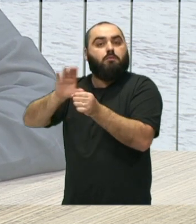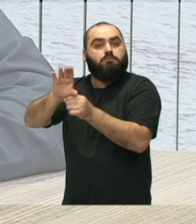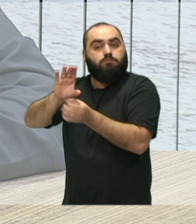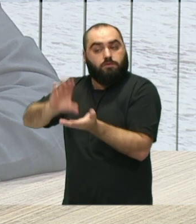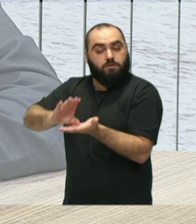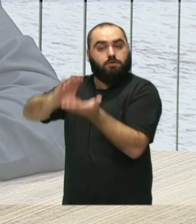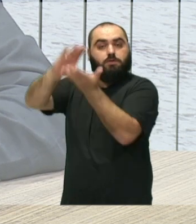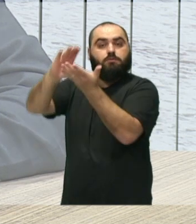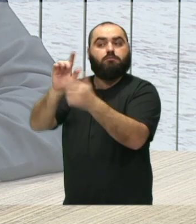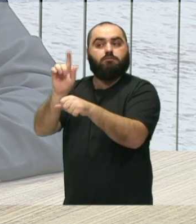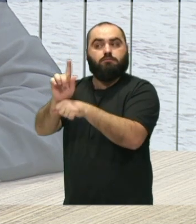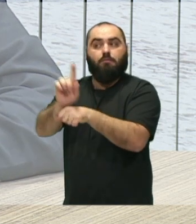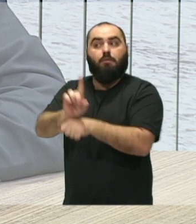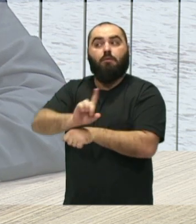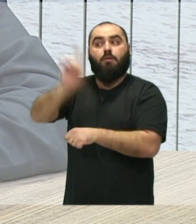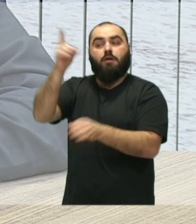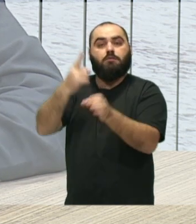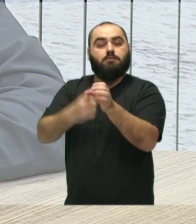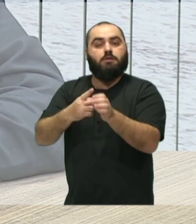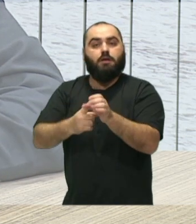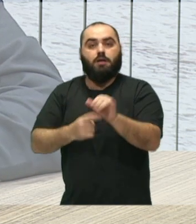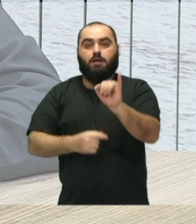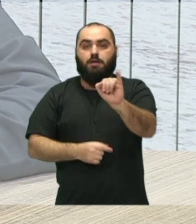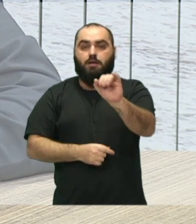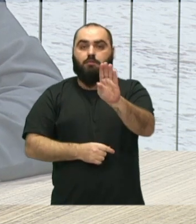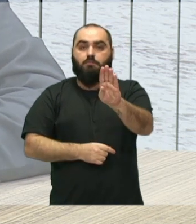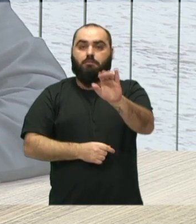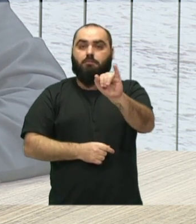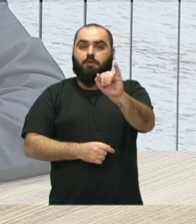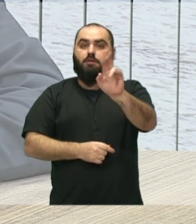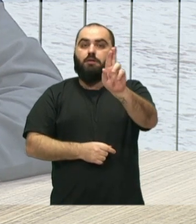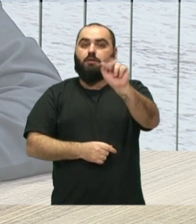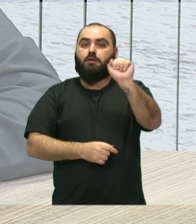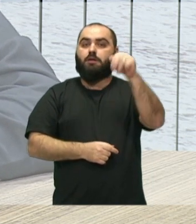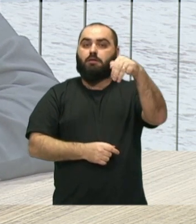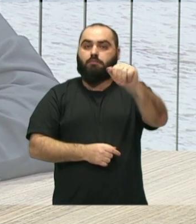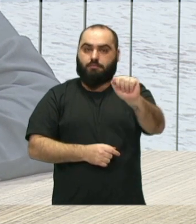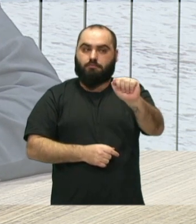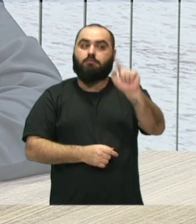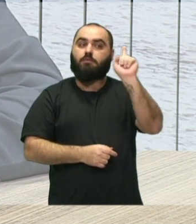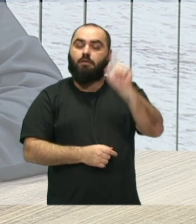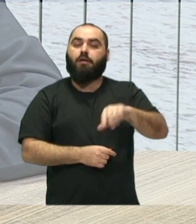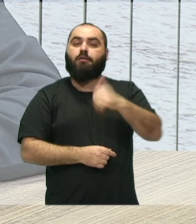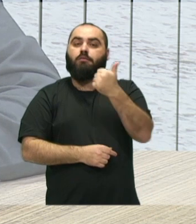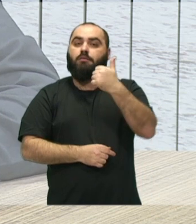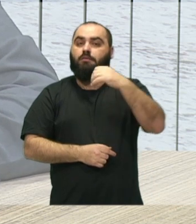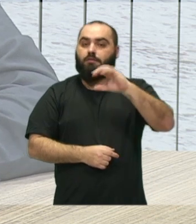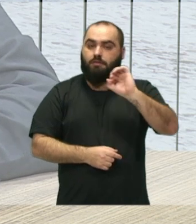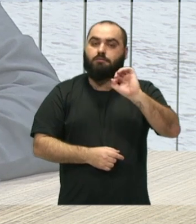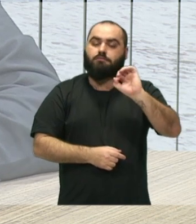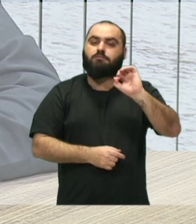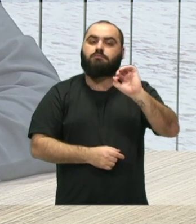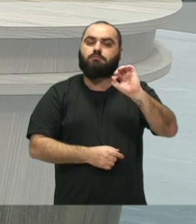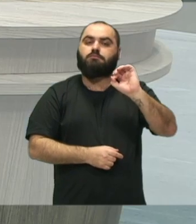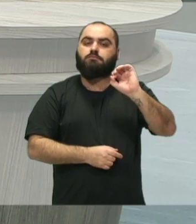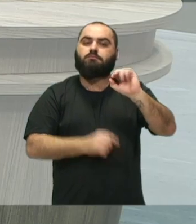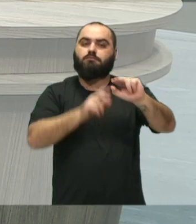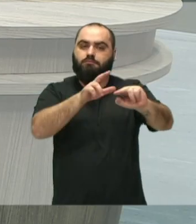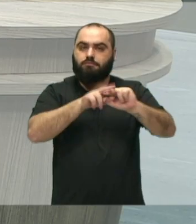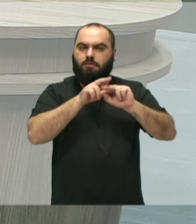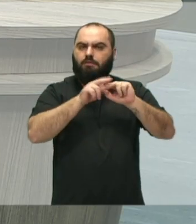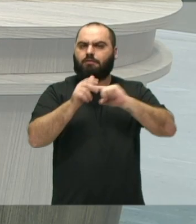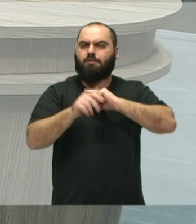aconteceu em Ibirama, o décimo Fórum de Gestores Municipais de Cultura. Foi aberto um edital para os municípios